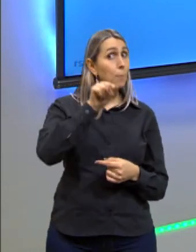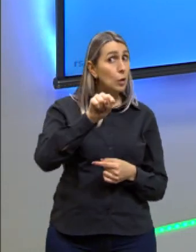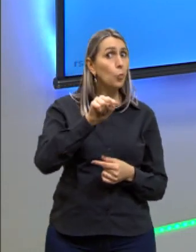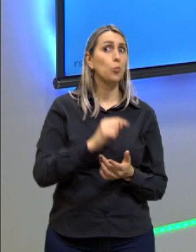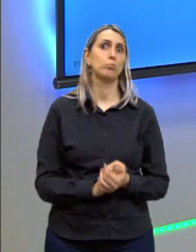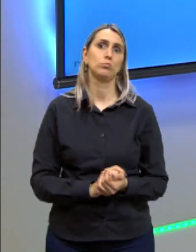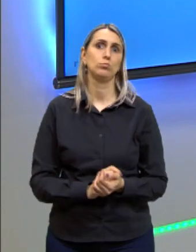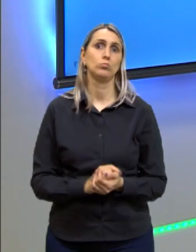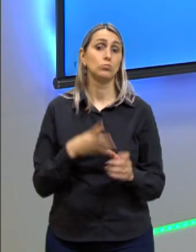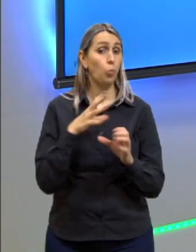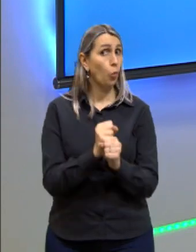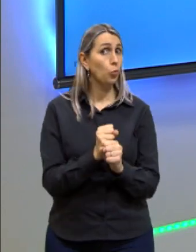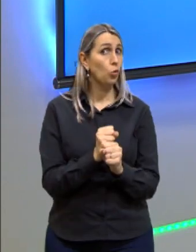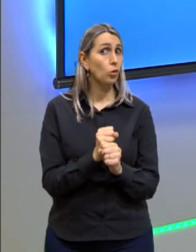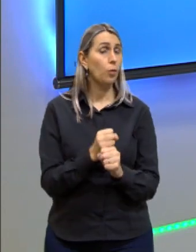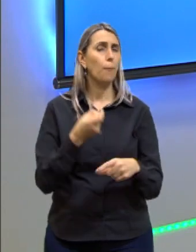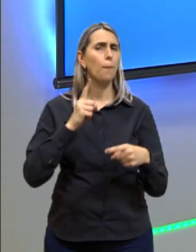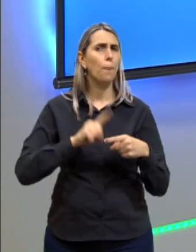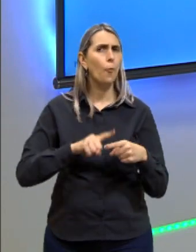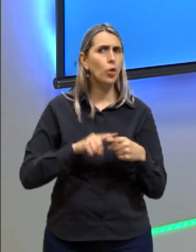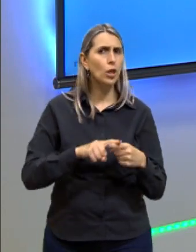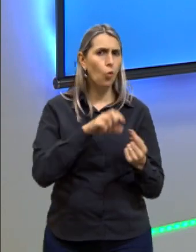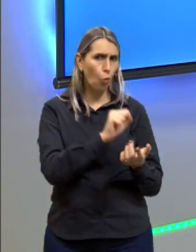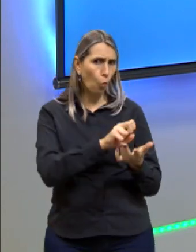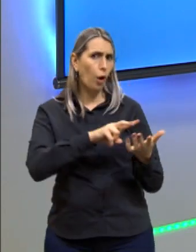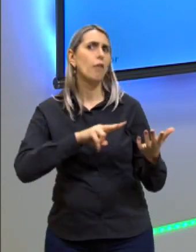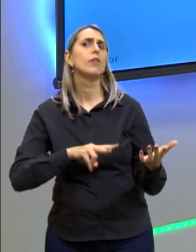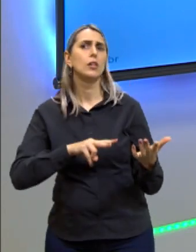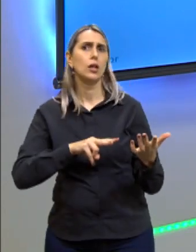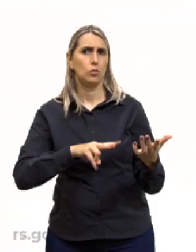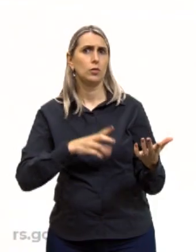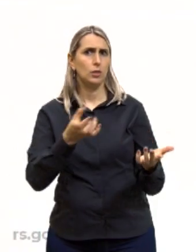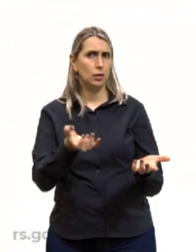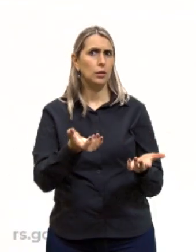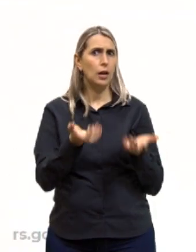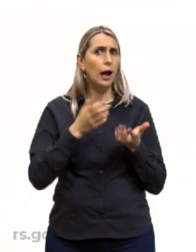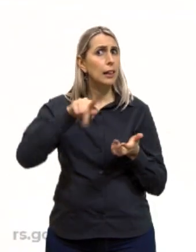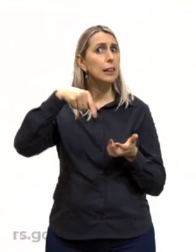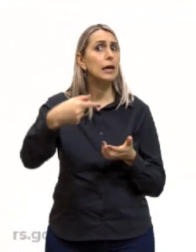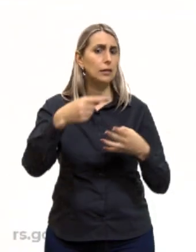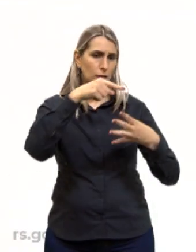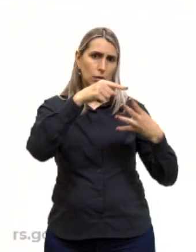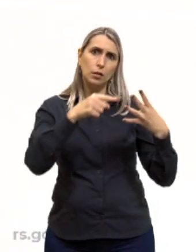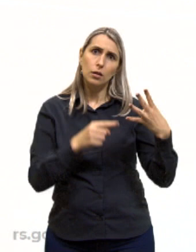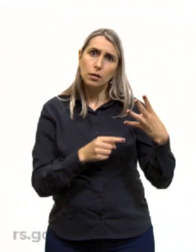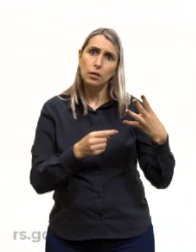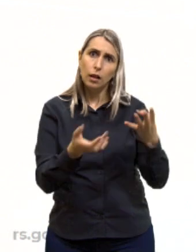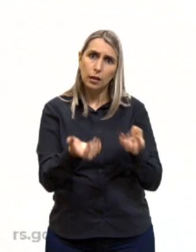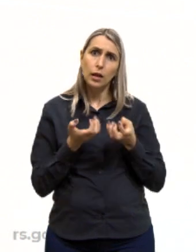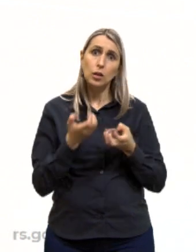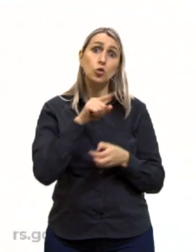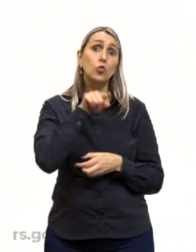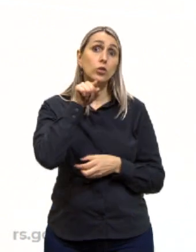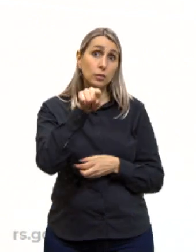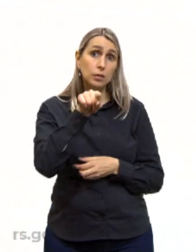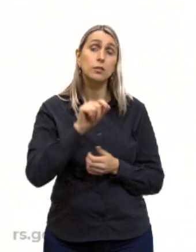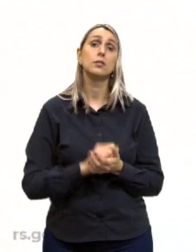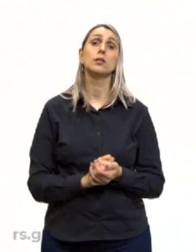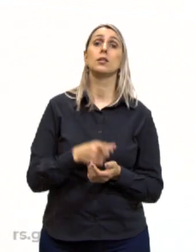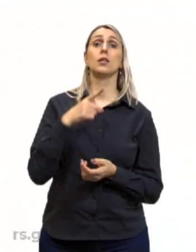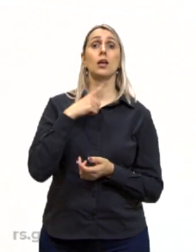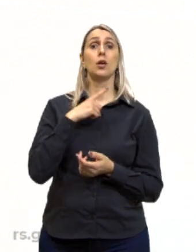Por que, cara? Porque a banca quer, além dessas quatro coisas aqui, ela quer de vocês que vocês tenham